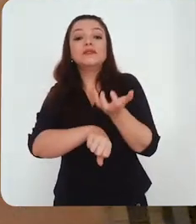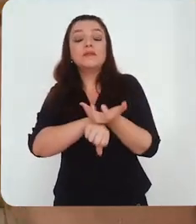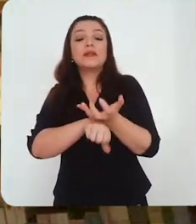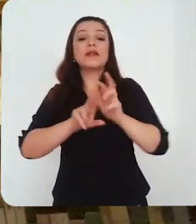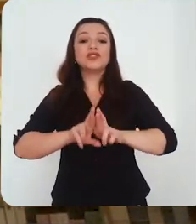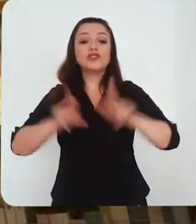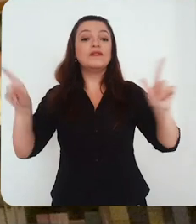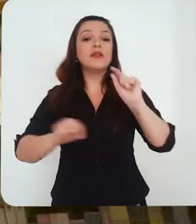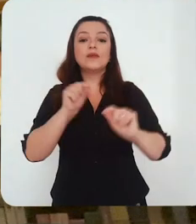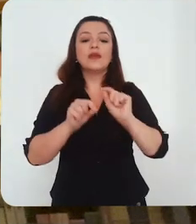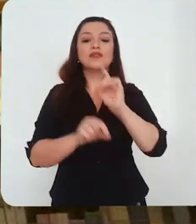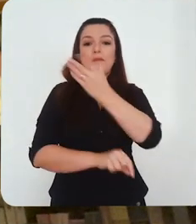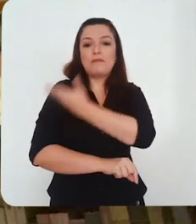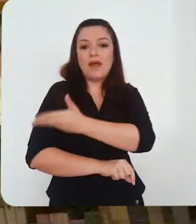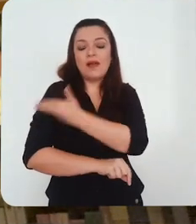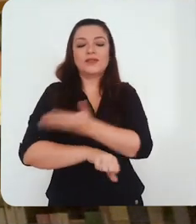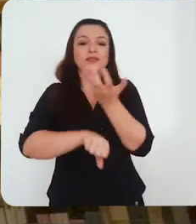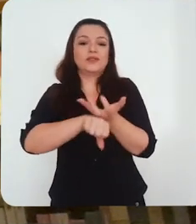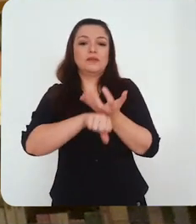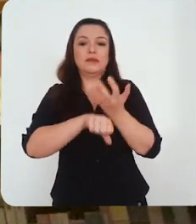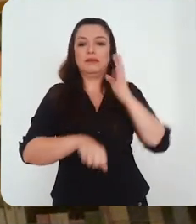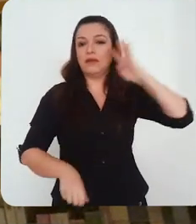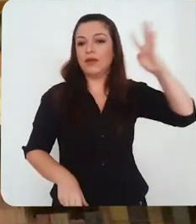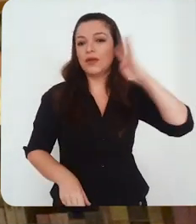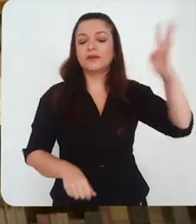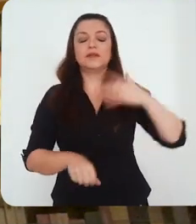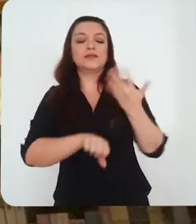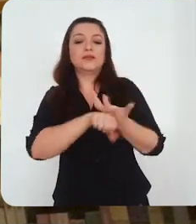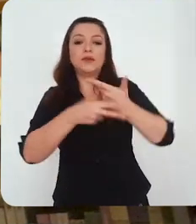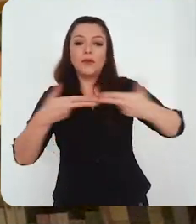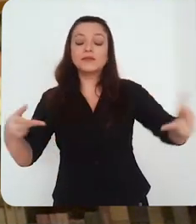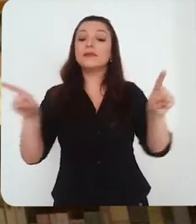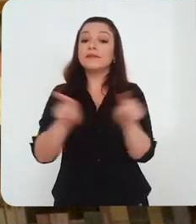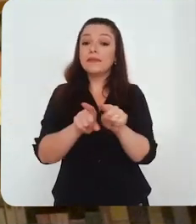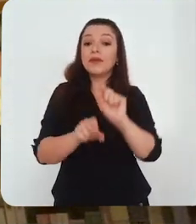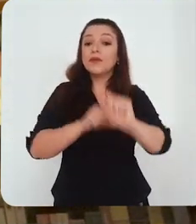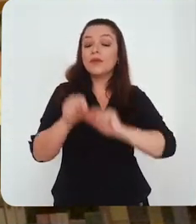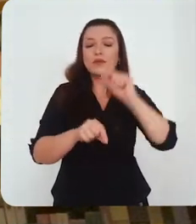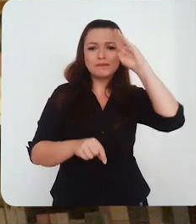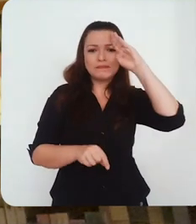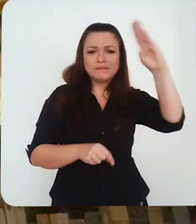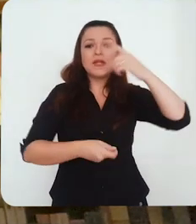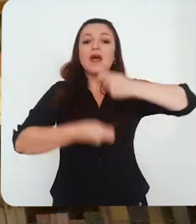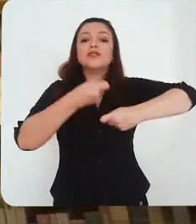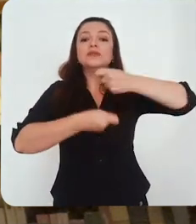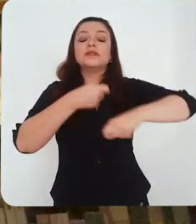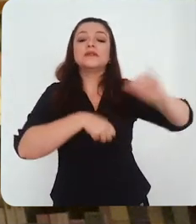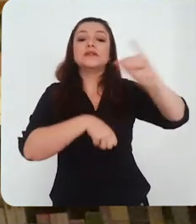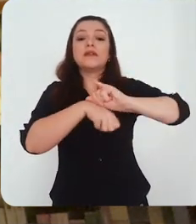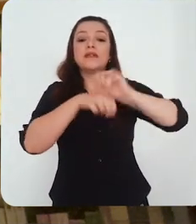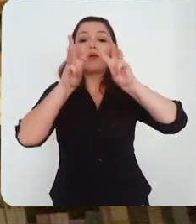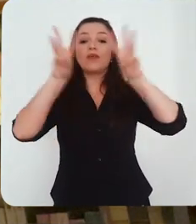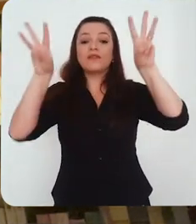na questão das disciplinas que mais teóricas e das disciplinas que são mais práticas. Tem uma diversidade interna importante, o que mostra, percebam,